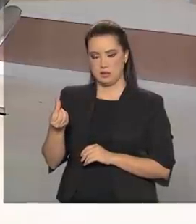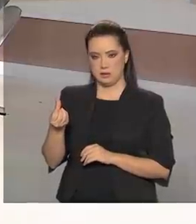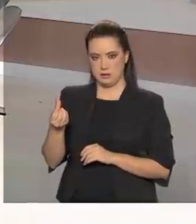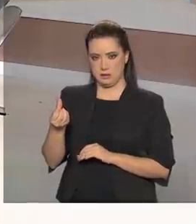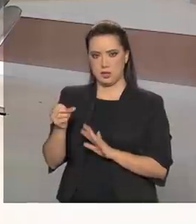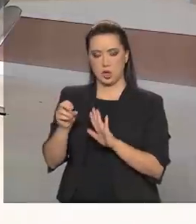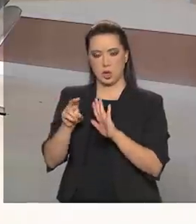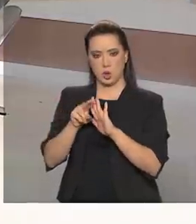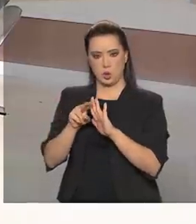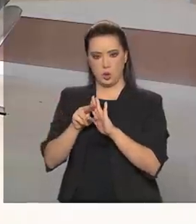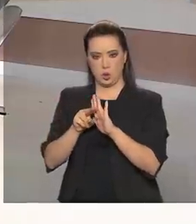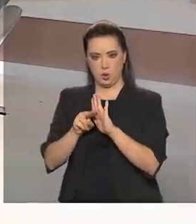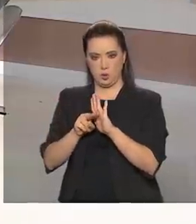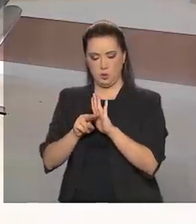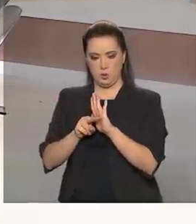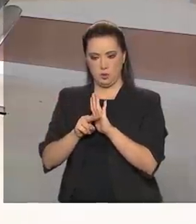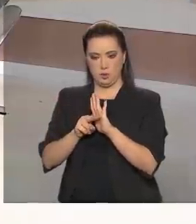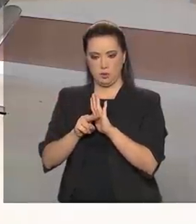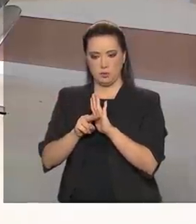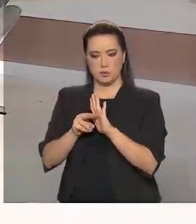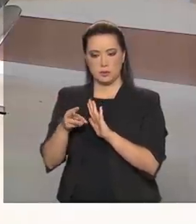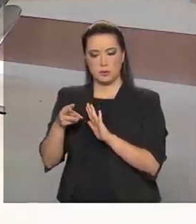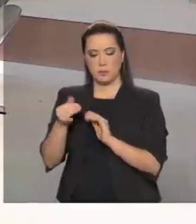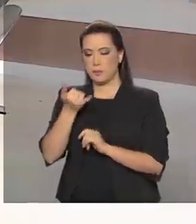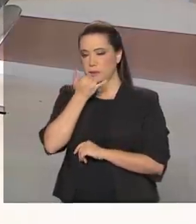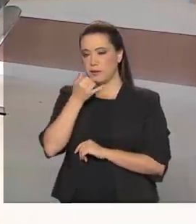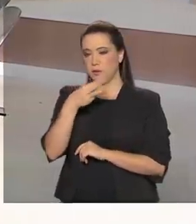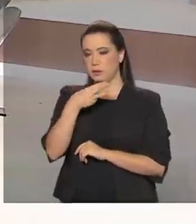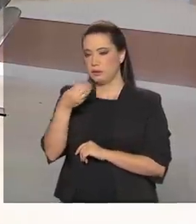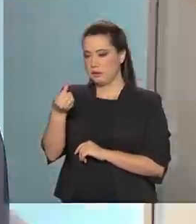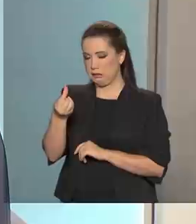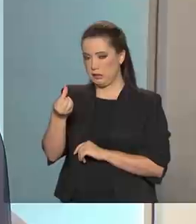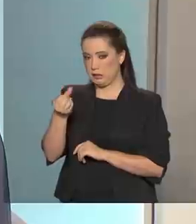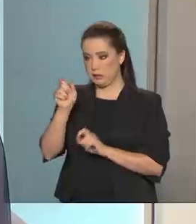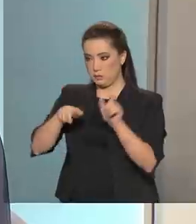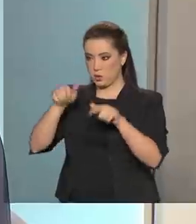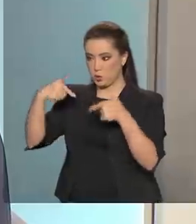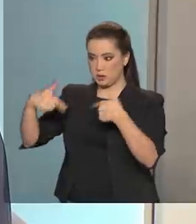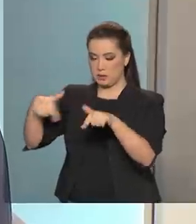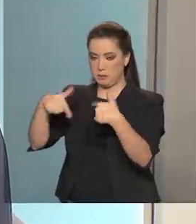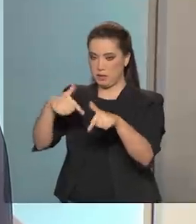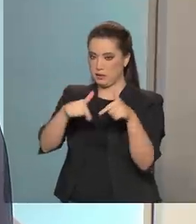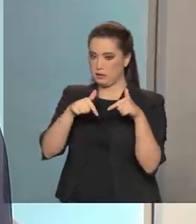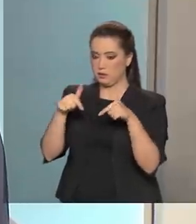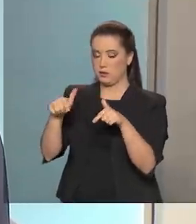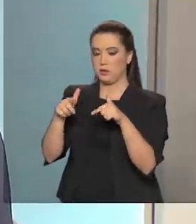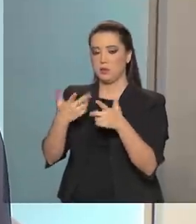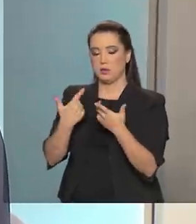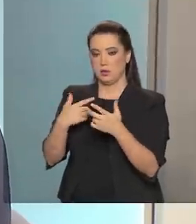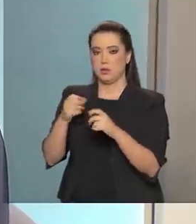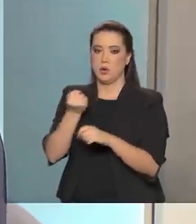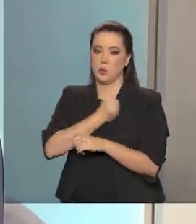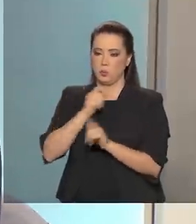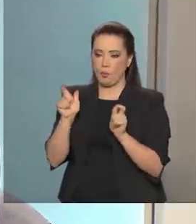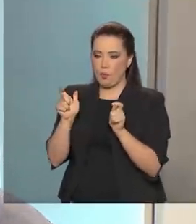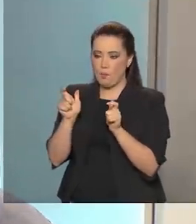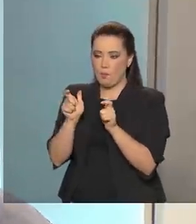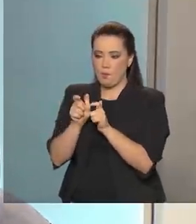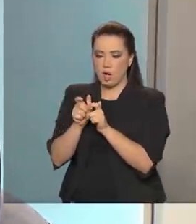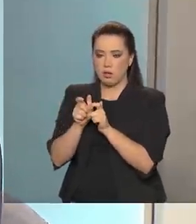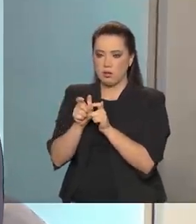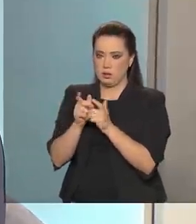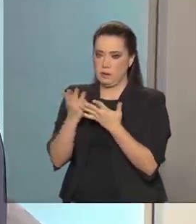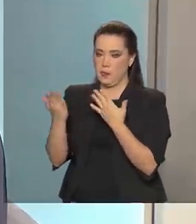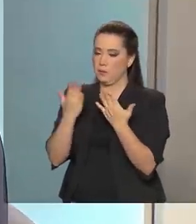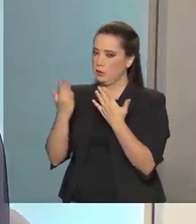inclusive do presidente e dos diretores. Então, é uma estrutura bastante enxuta se nós compararmos